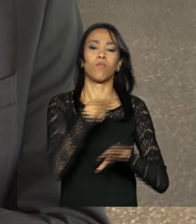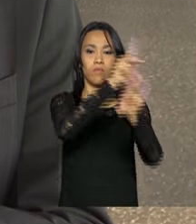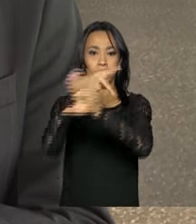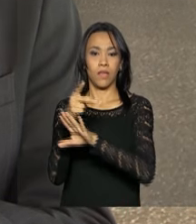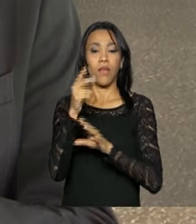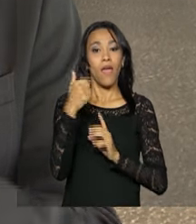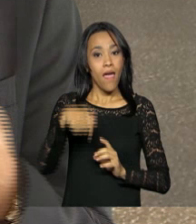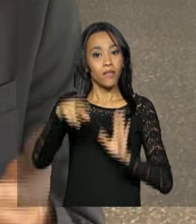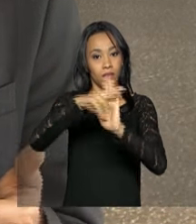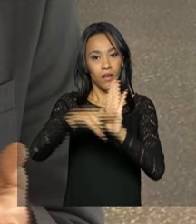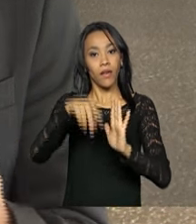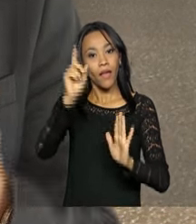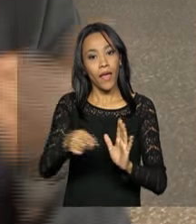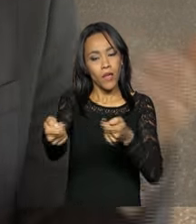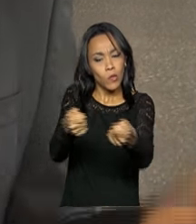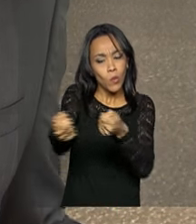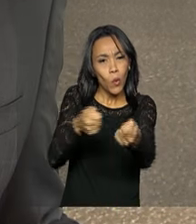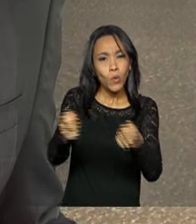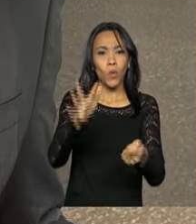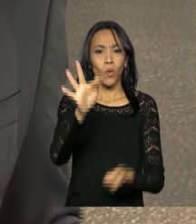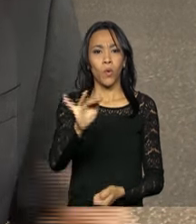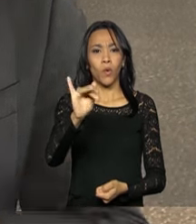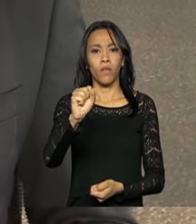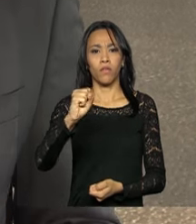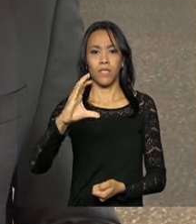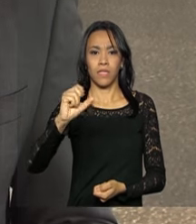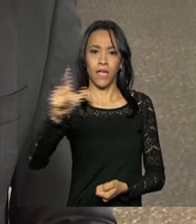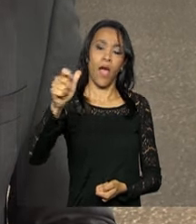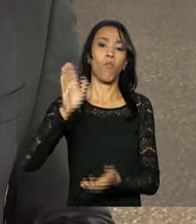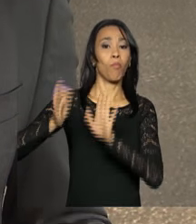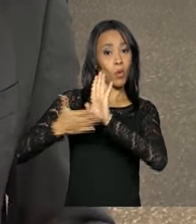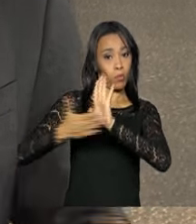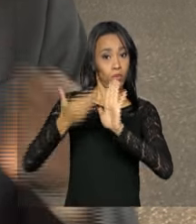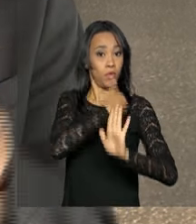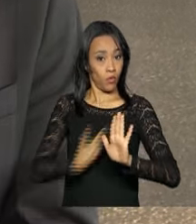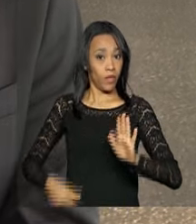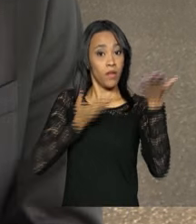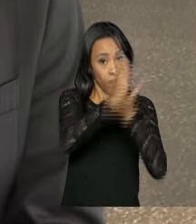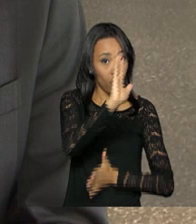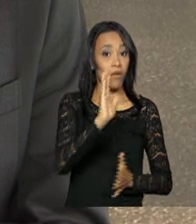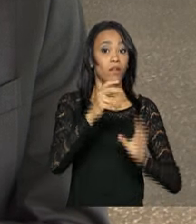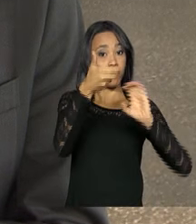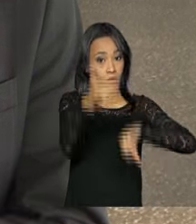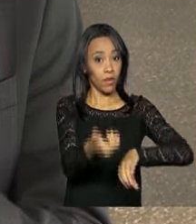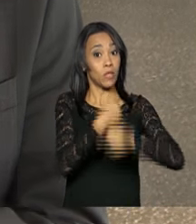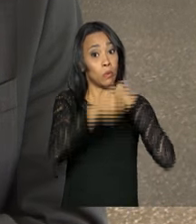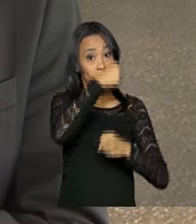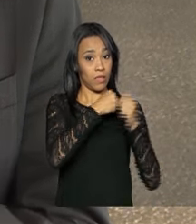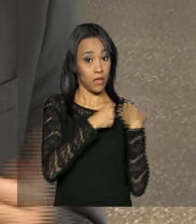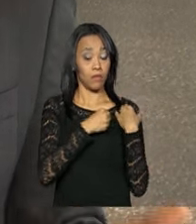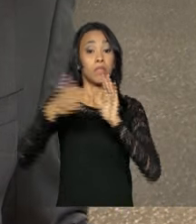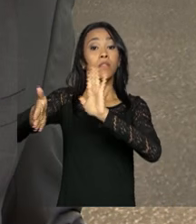medida faz parte do ajuste fiscal proposto pelo governo e aprovado pelo Congresso no ano passado. Segundo a Receita